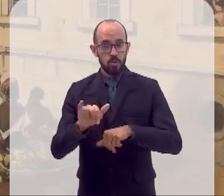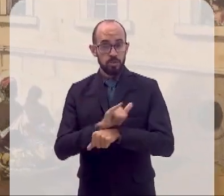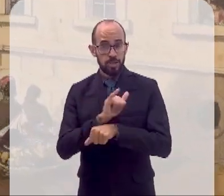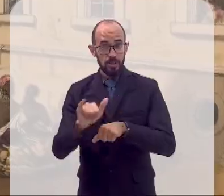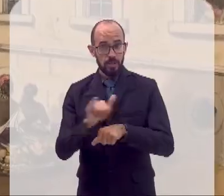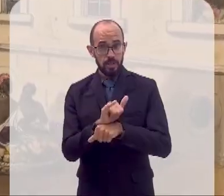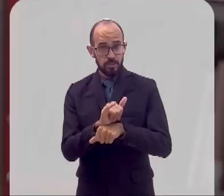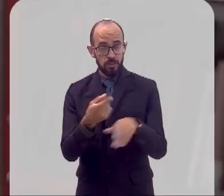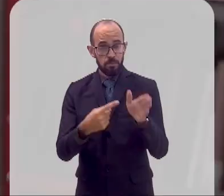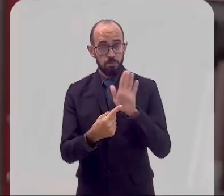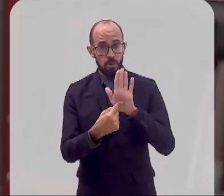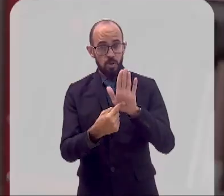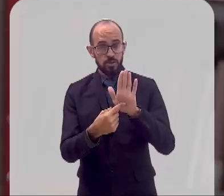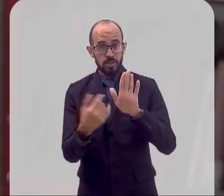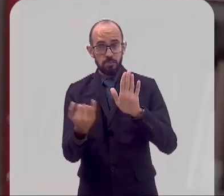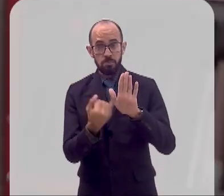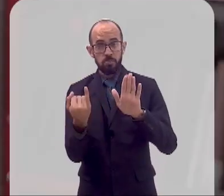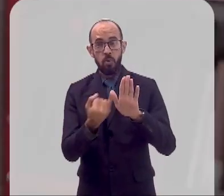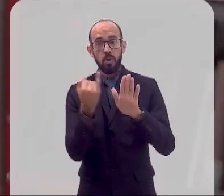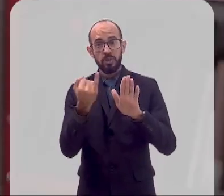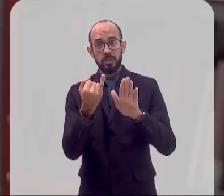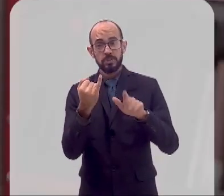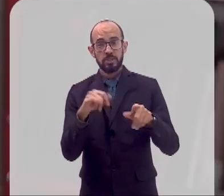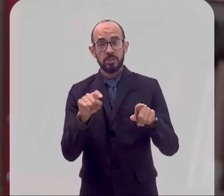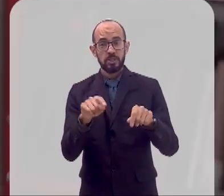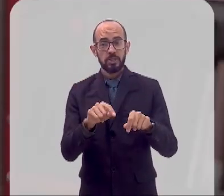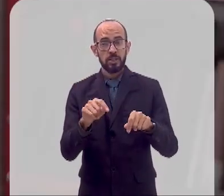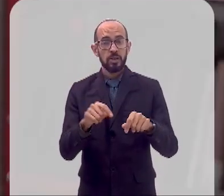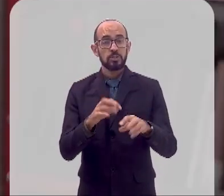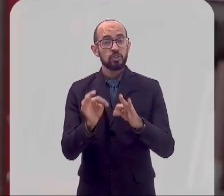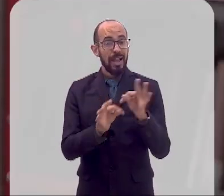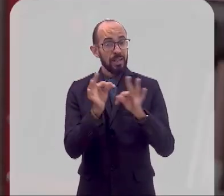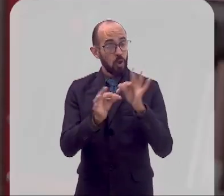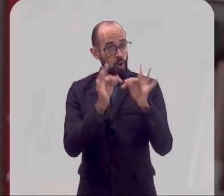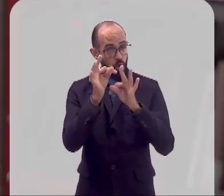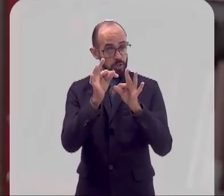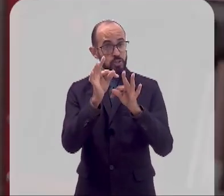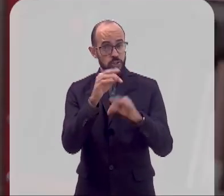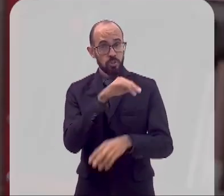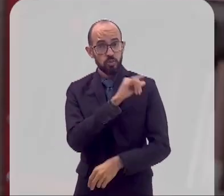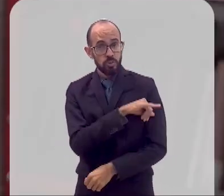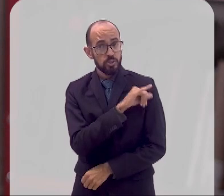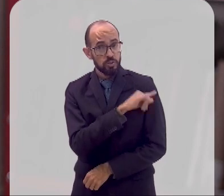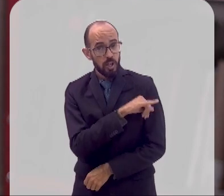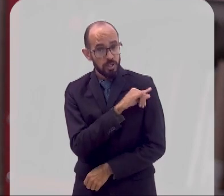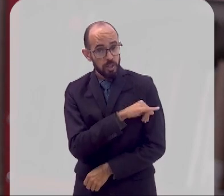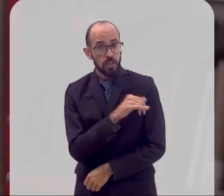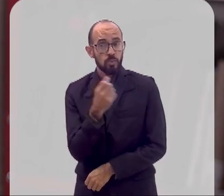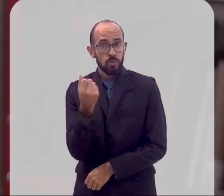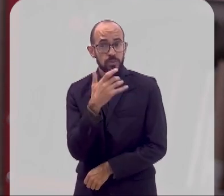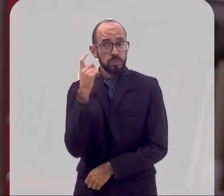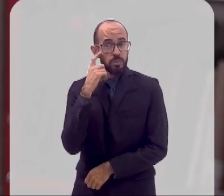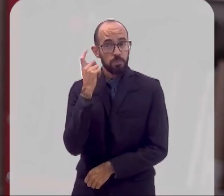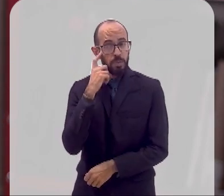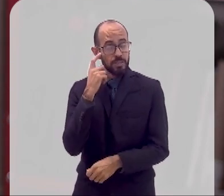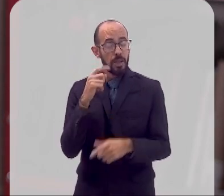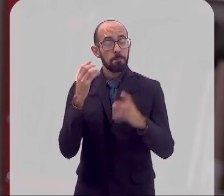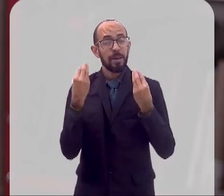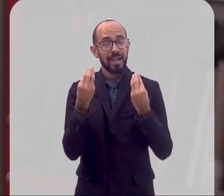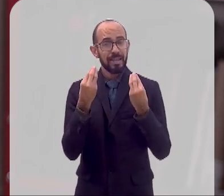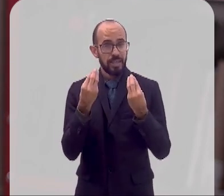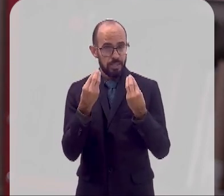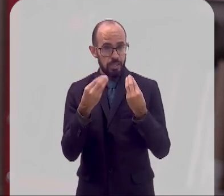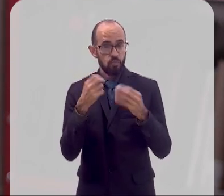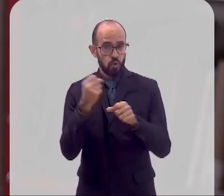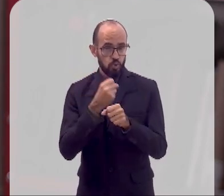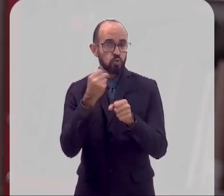representa um momento de bastante relevância, dá para dizer até quase que tecnológica, quando a gente vai pensar para que ele